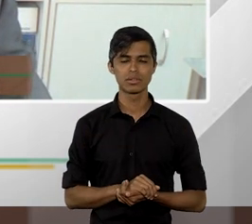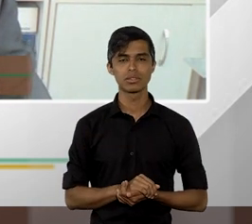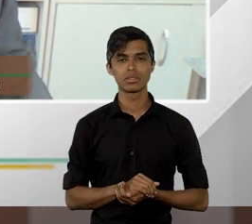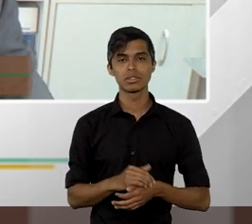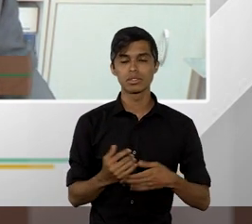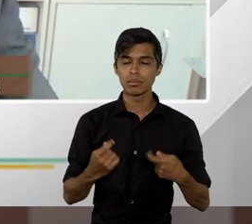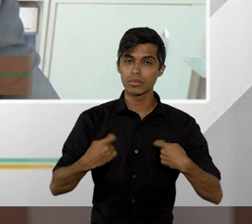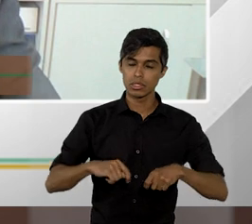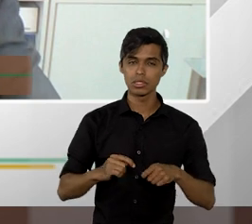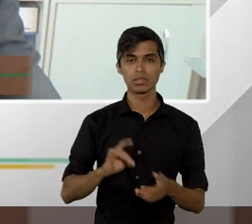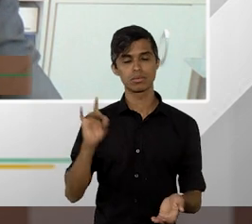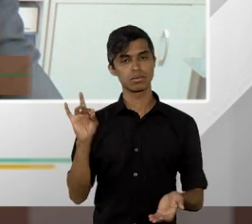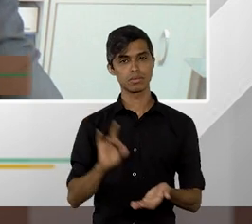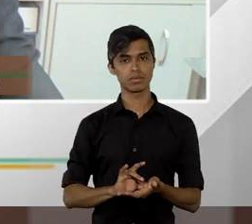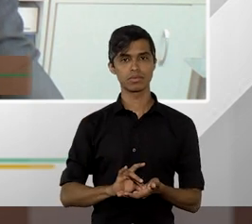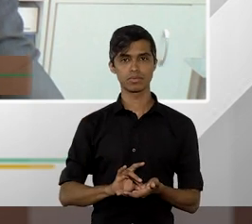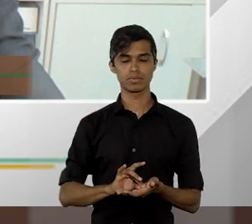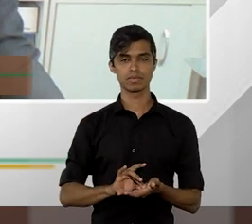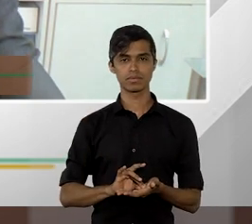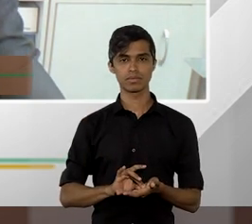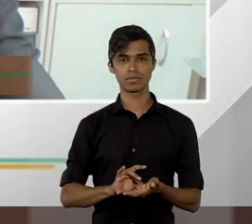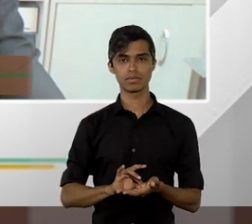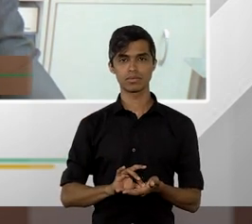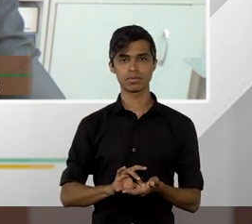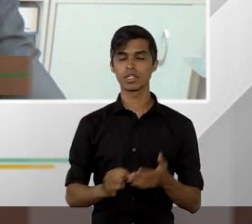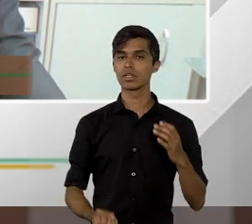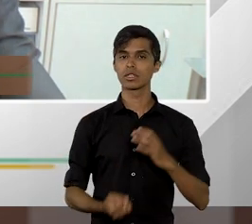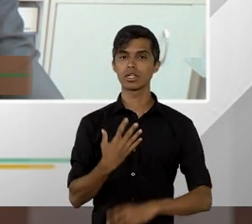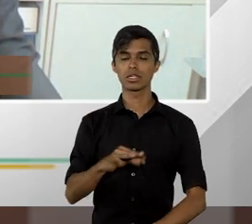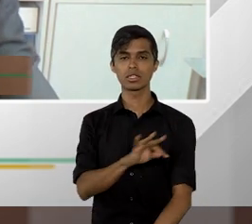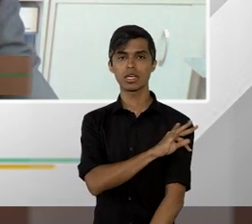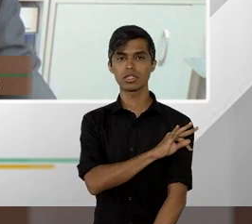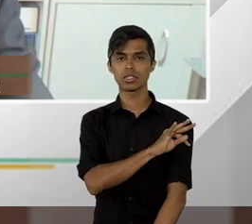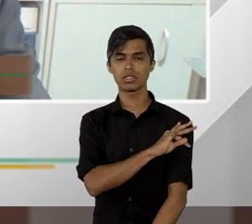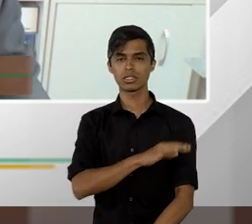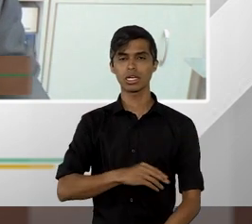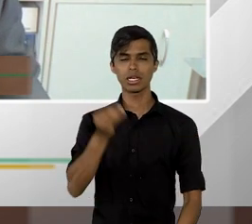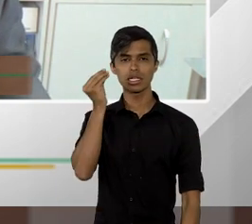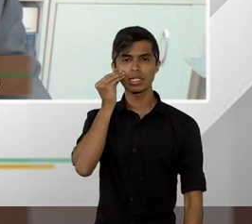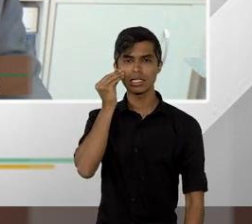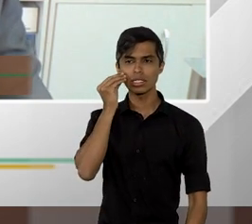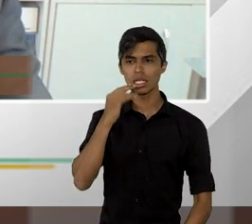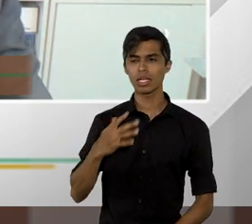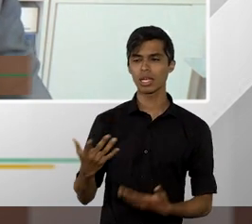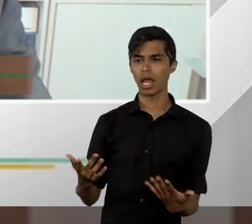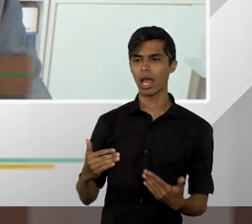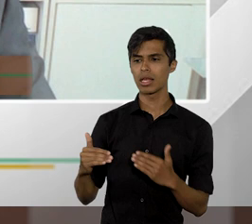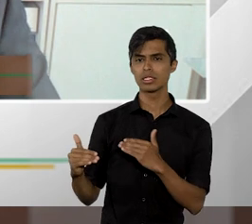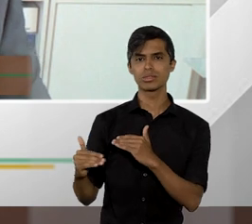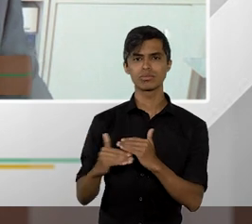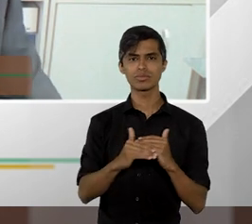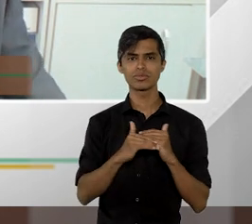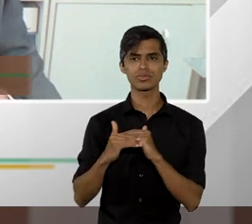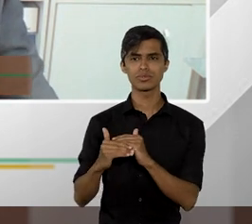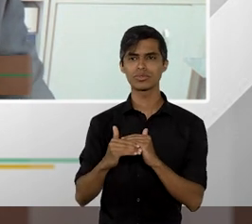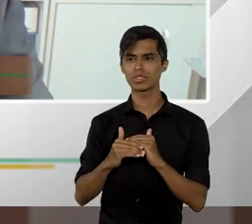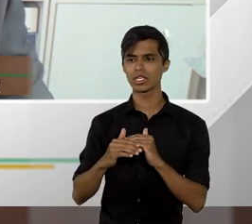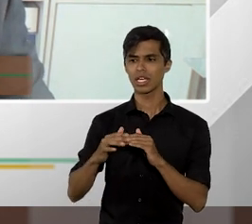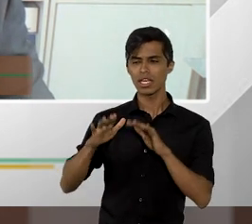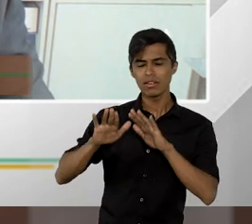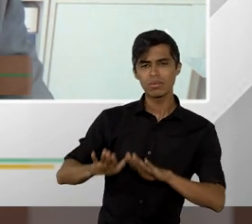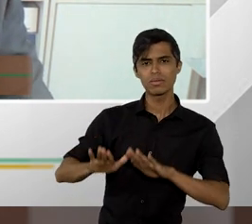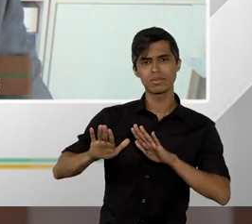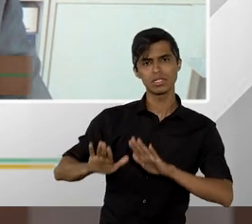efetivamente criar técnicas para racionalizar essa chegada